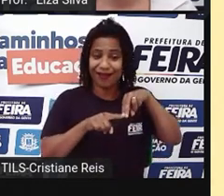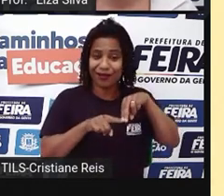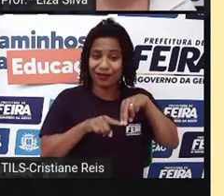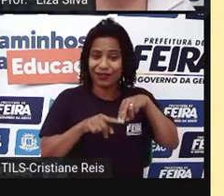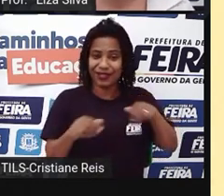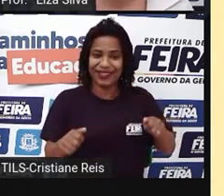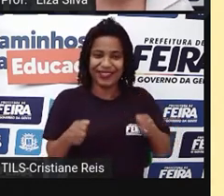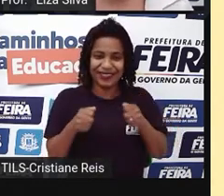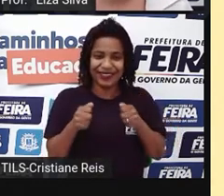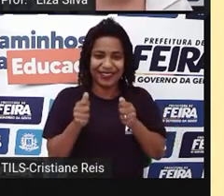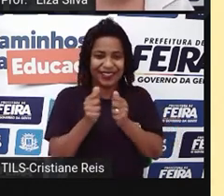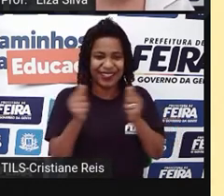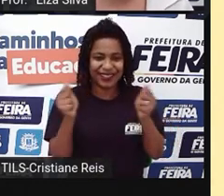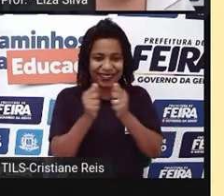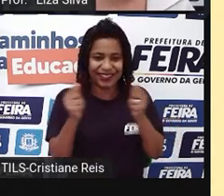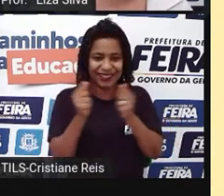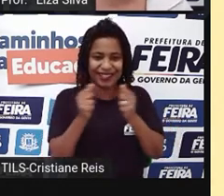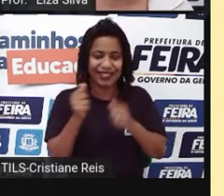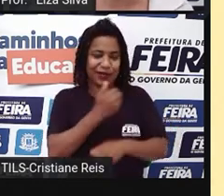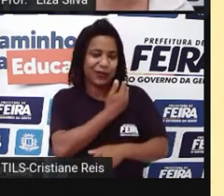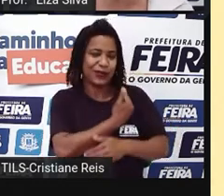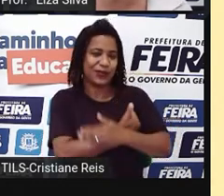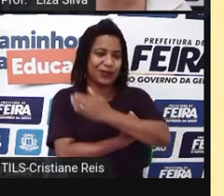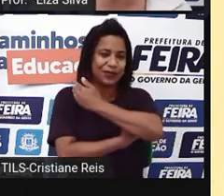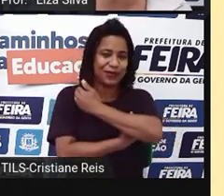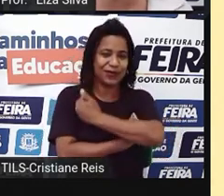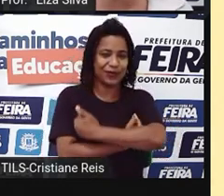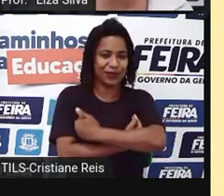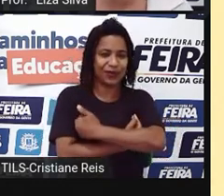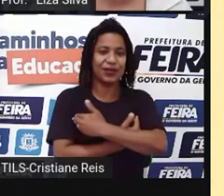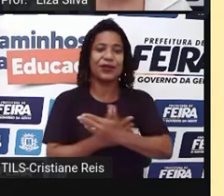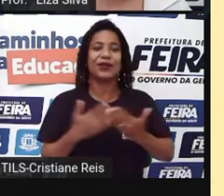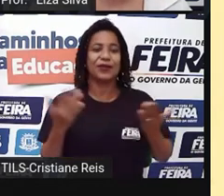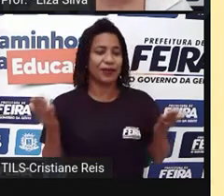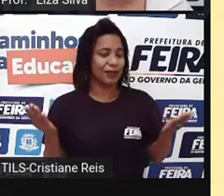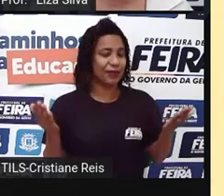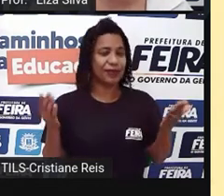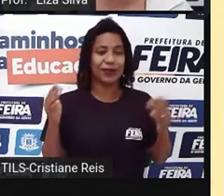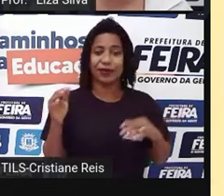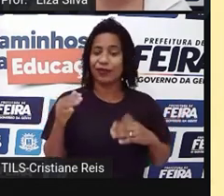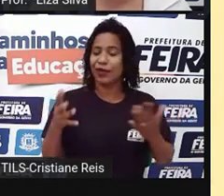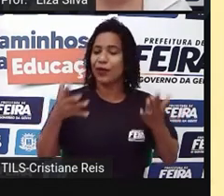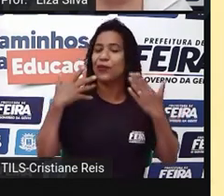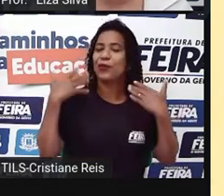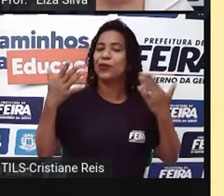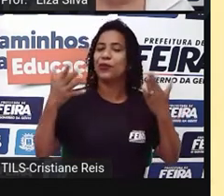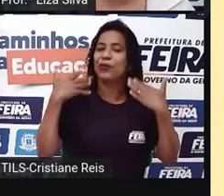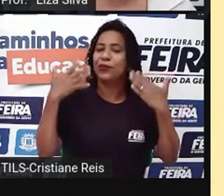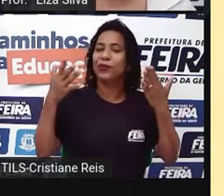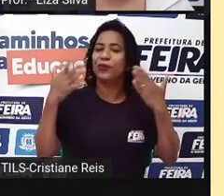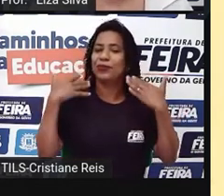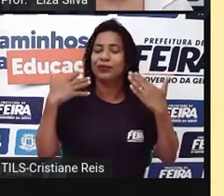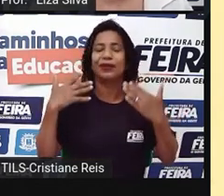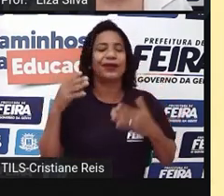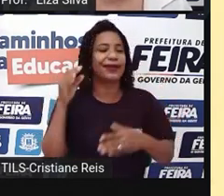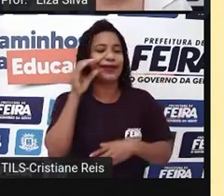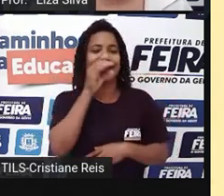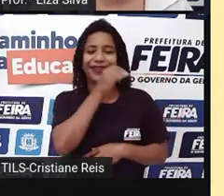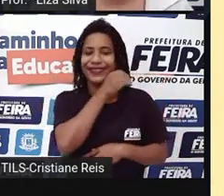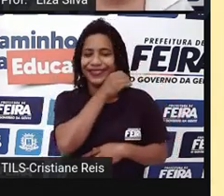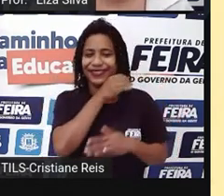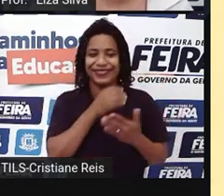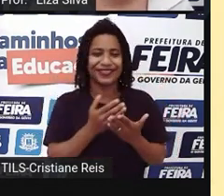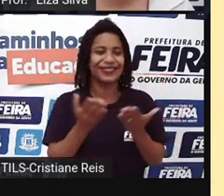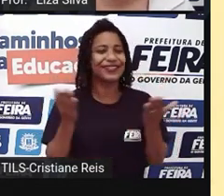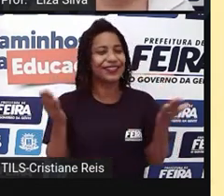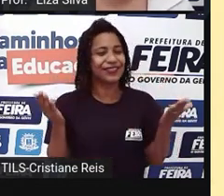camisetas, né? Blusas e estilo camiseta. Afinal de contas, aqui é verão. Ok? Chegamos então